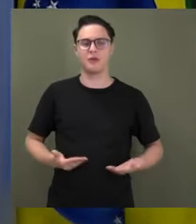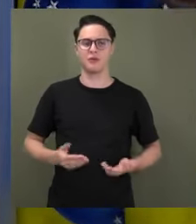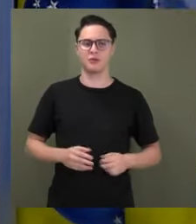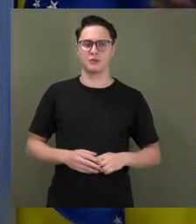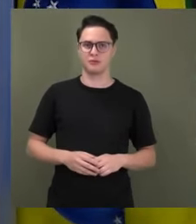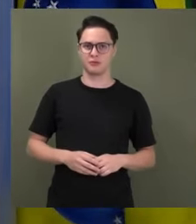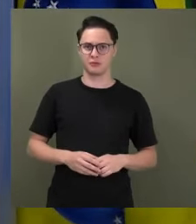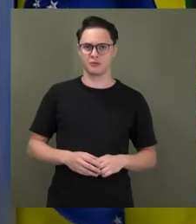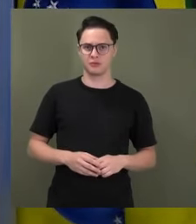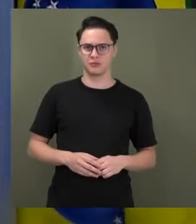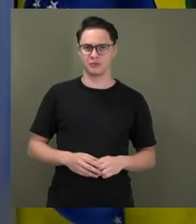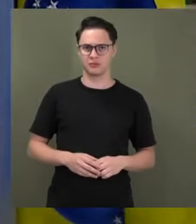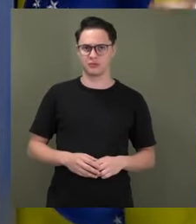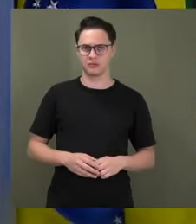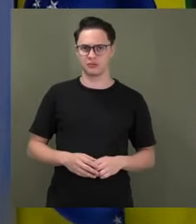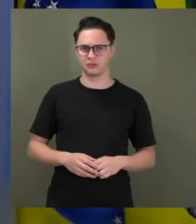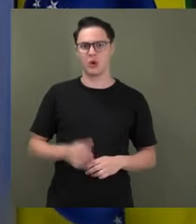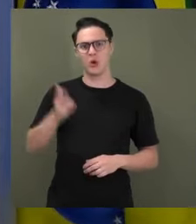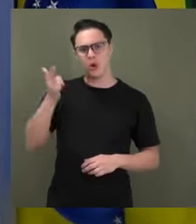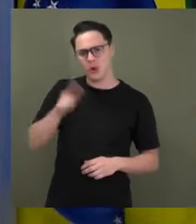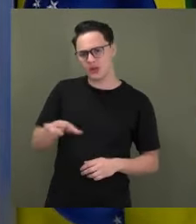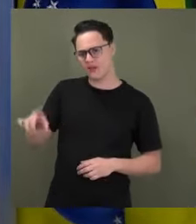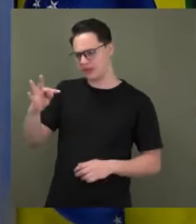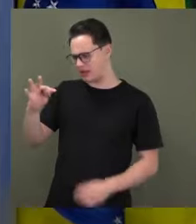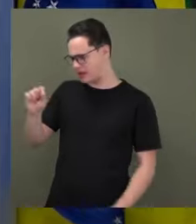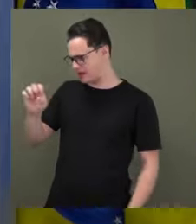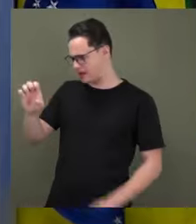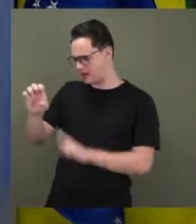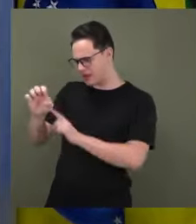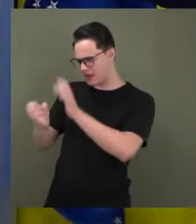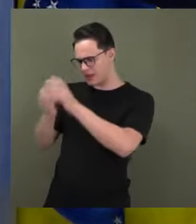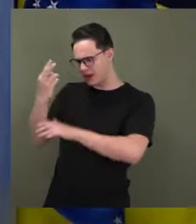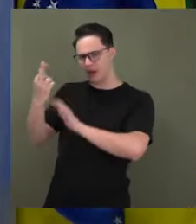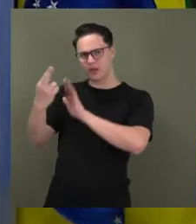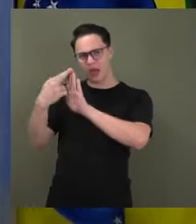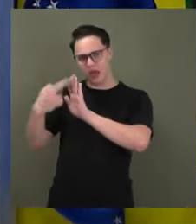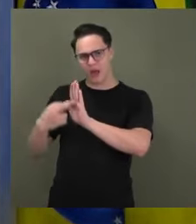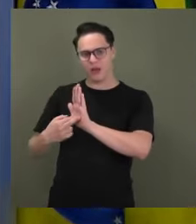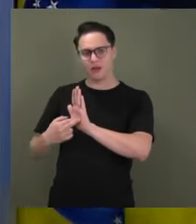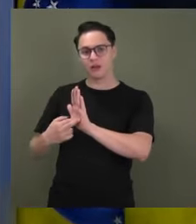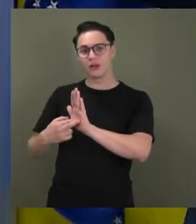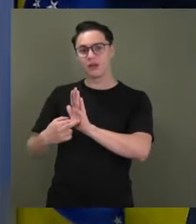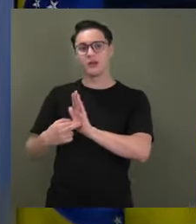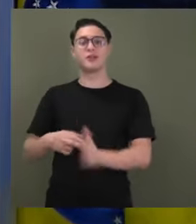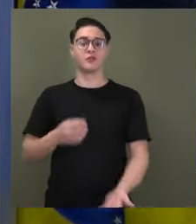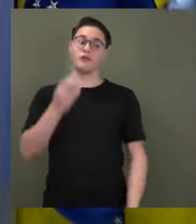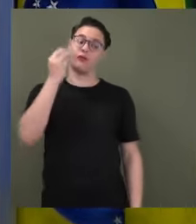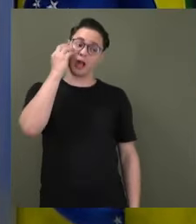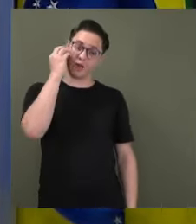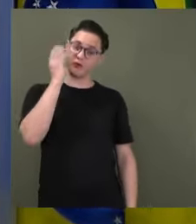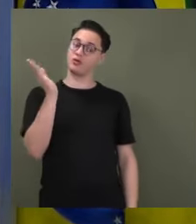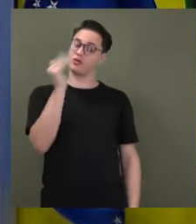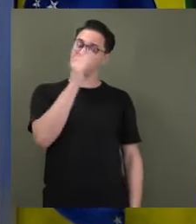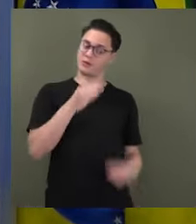Vai legislar de novo. E foi cantada essa pedra, sabe por quem? Pelo Flávio Dino, enquanto era ministro da